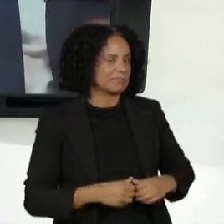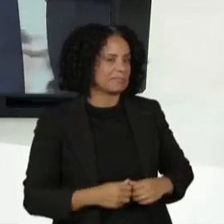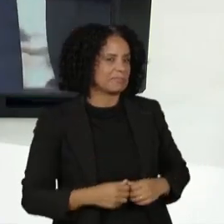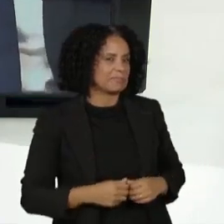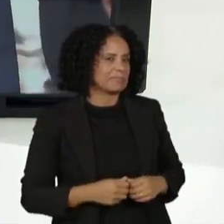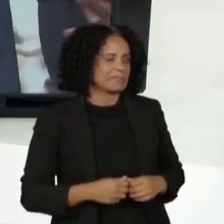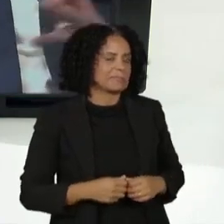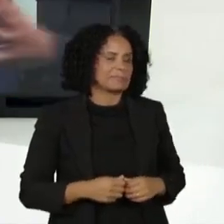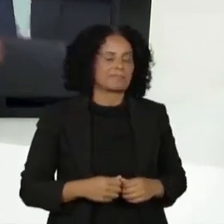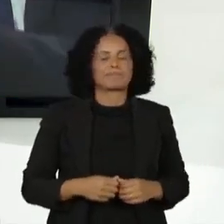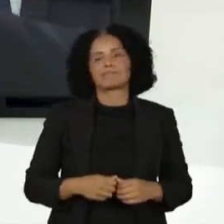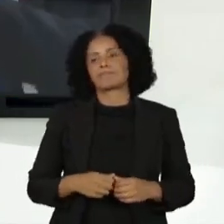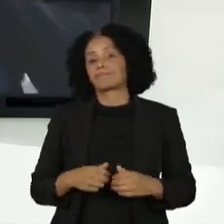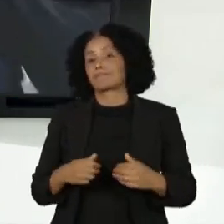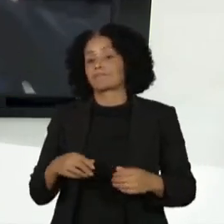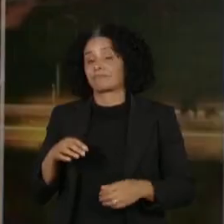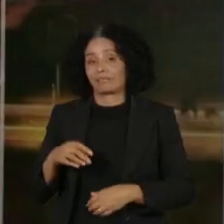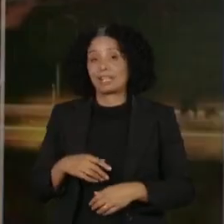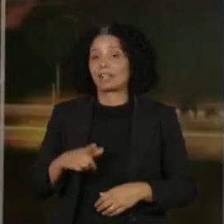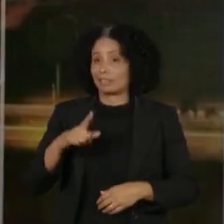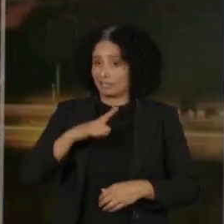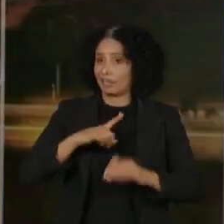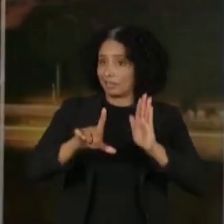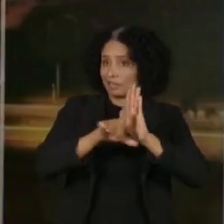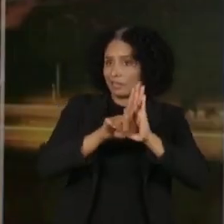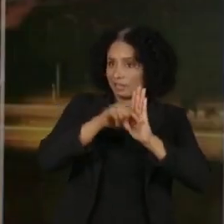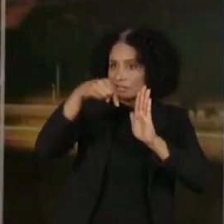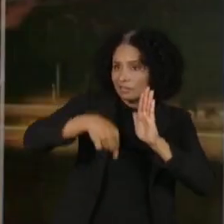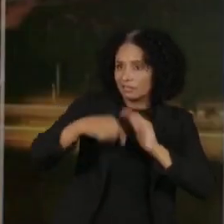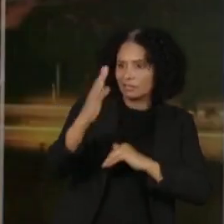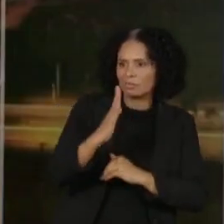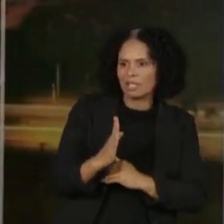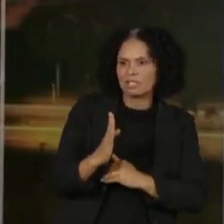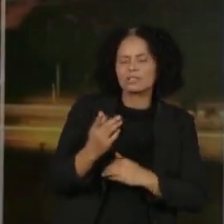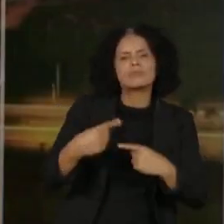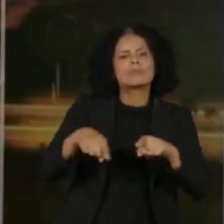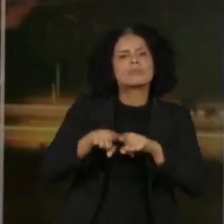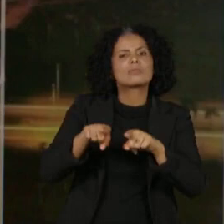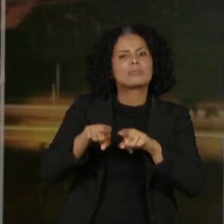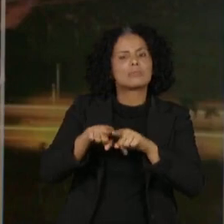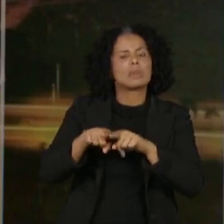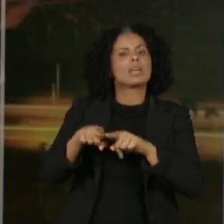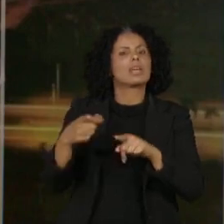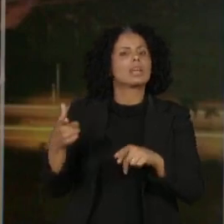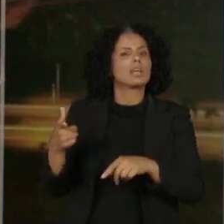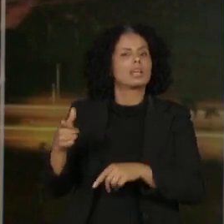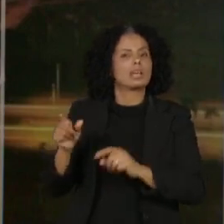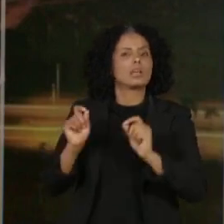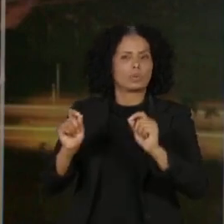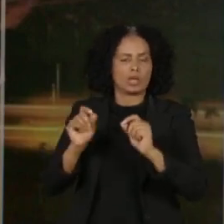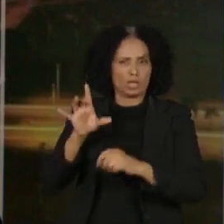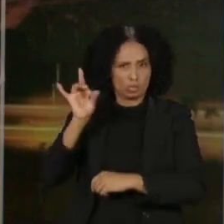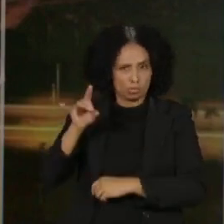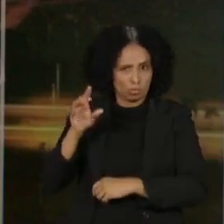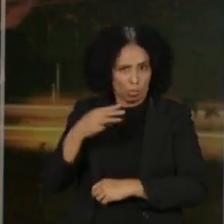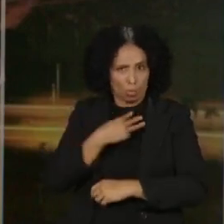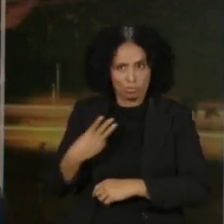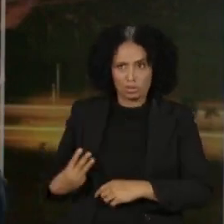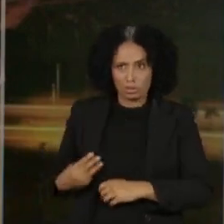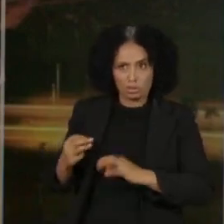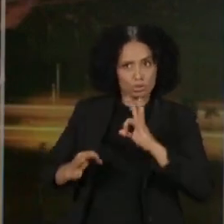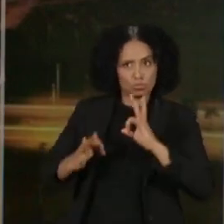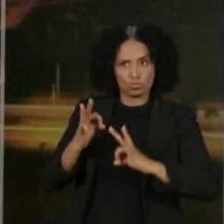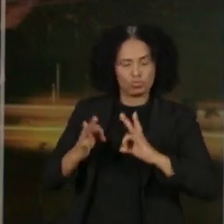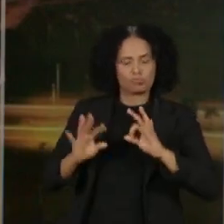Não só no ordenamento jurídico, como tem absoluta disposição por parte, não só do ministro da Justiça,